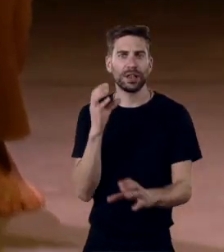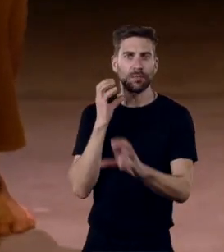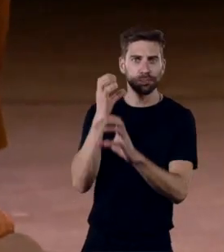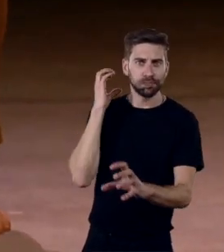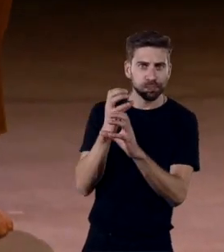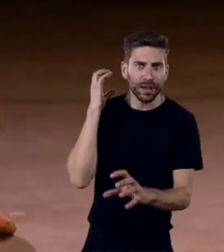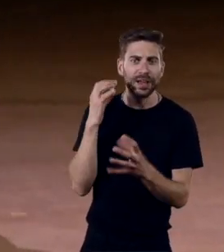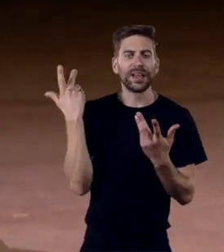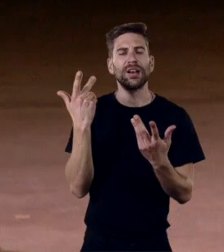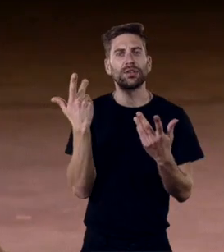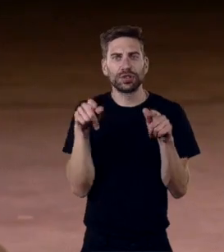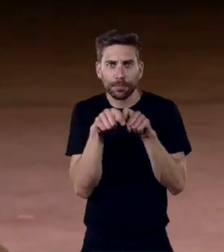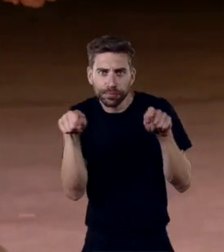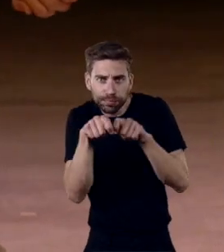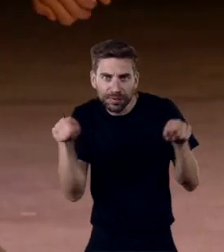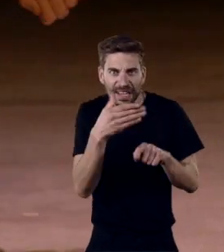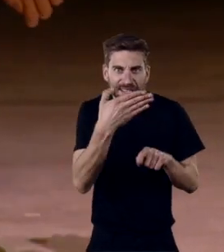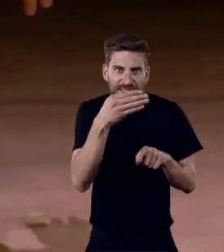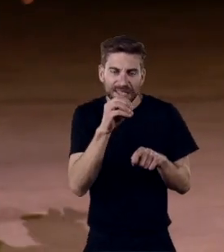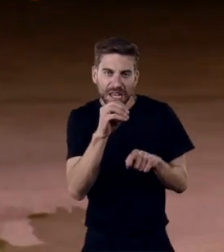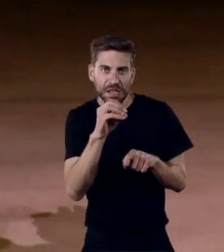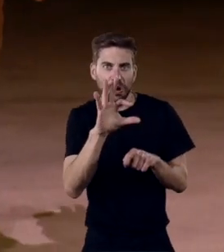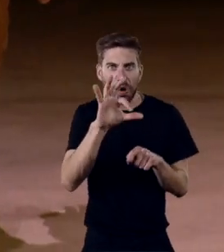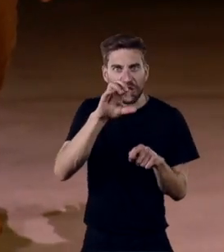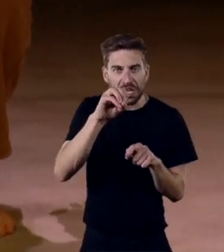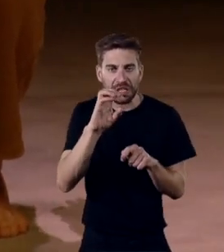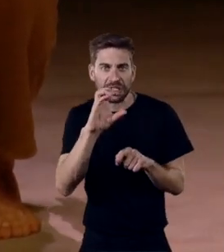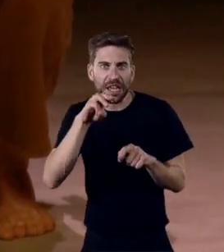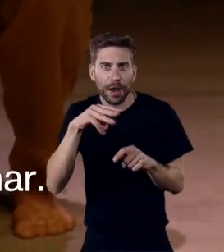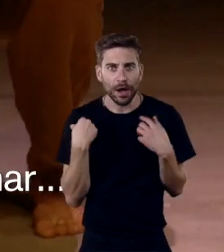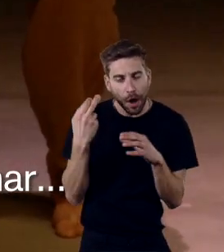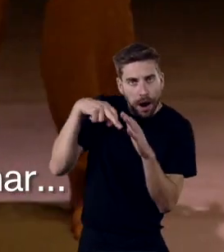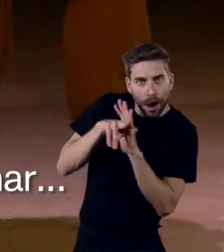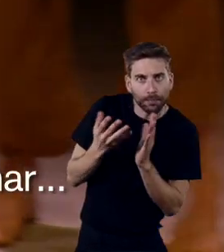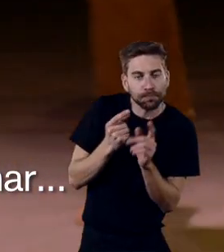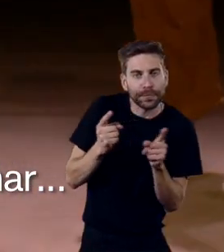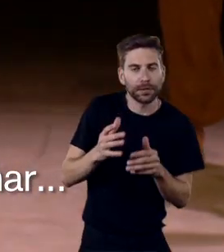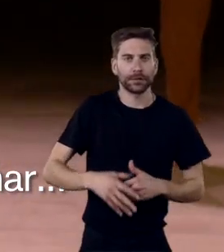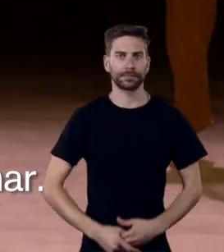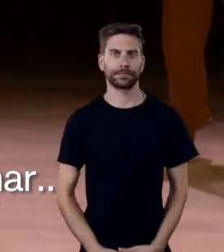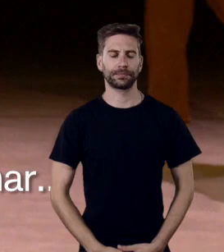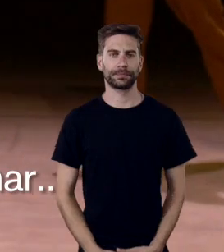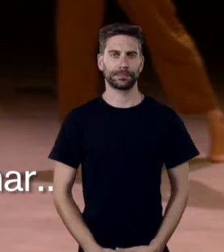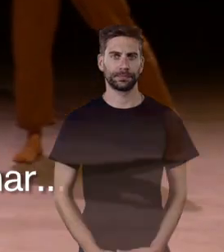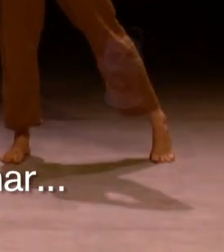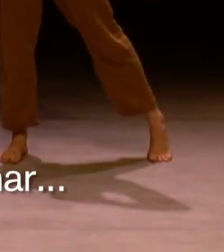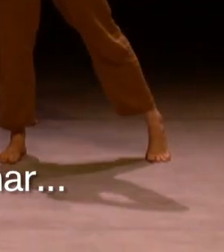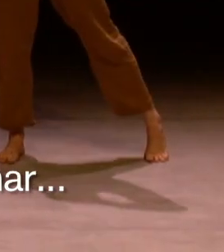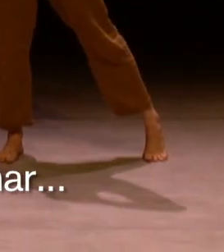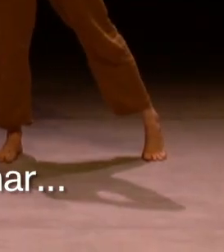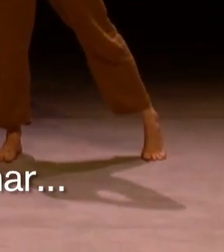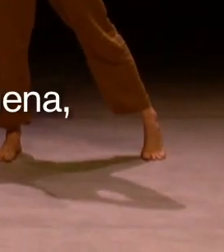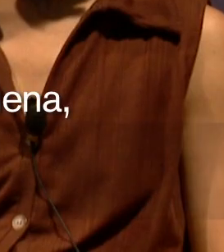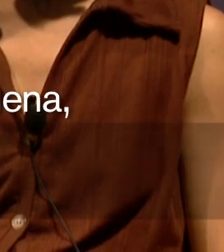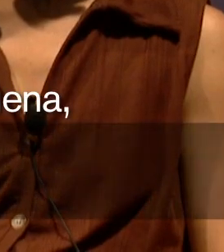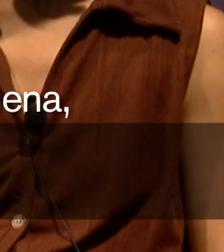70 ou 80 centímetros, e caminha assim. A minha maestra, com isso de olhar e não olhar, que às vezes olhamos e não